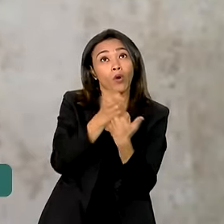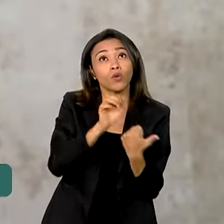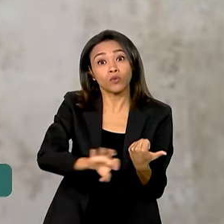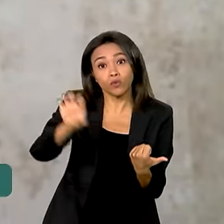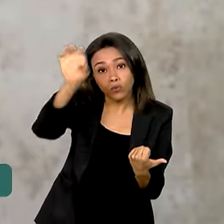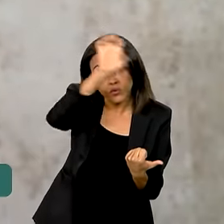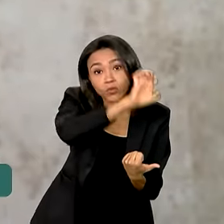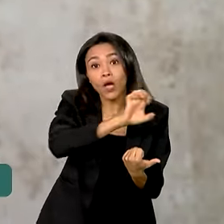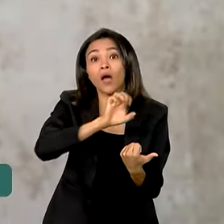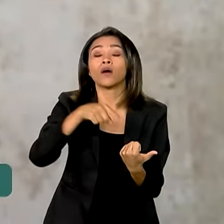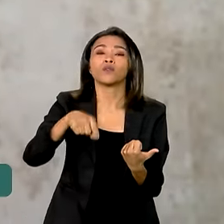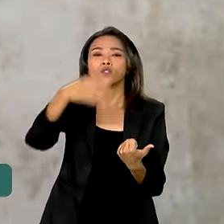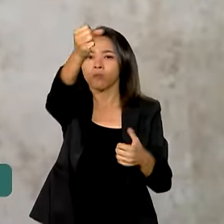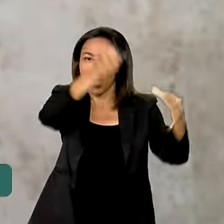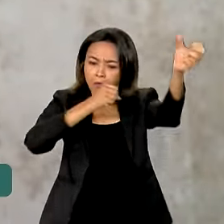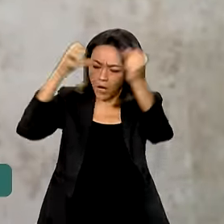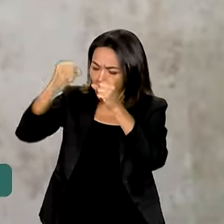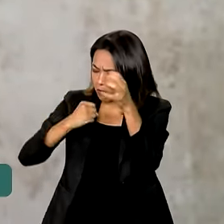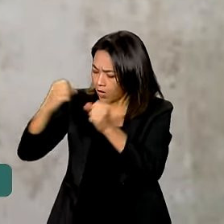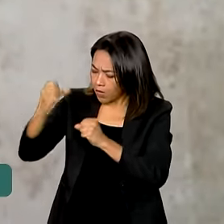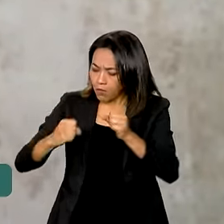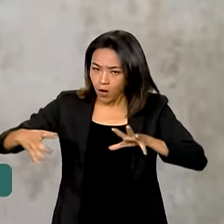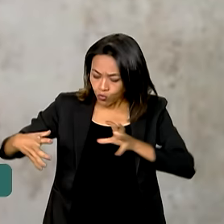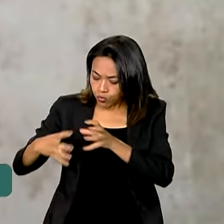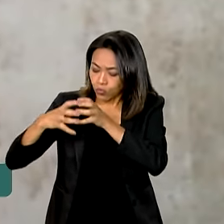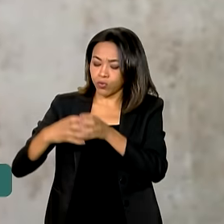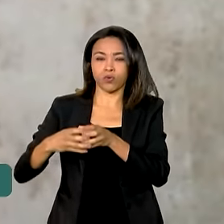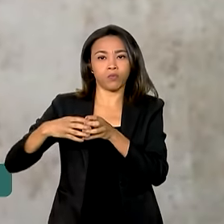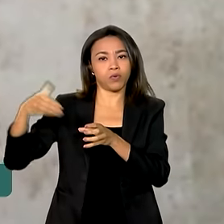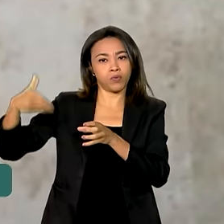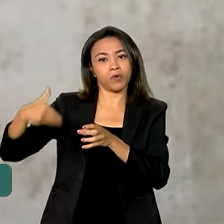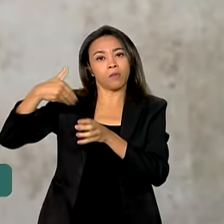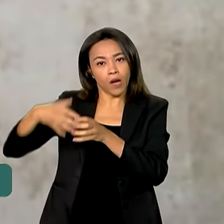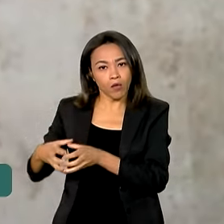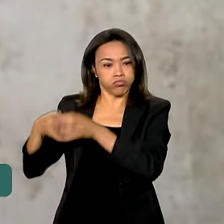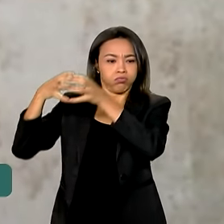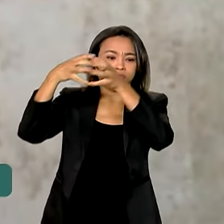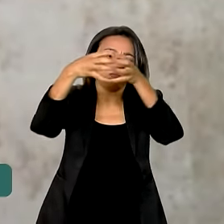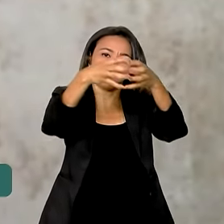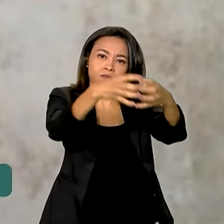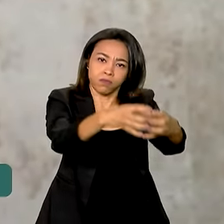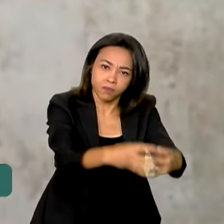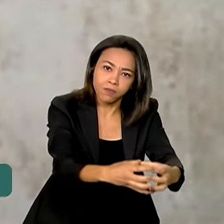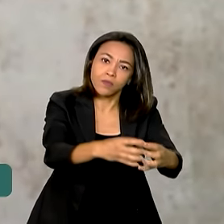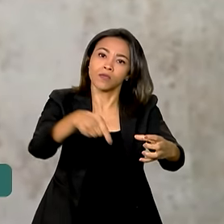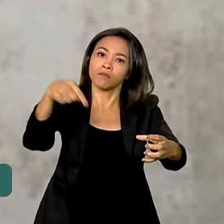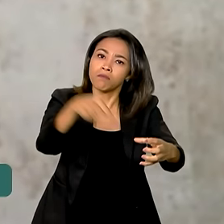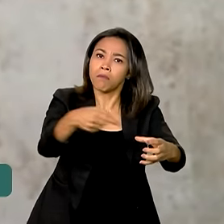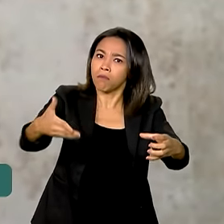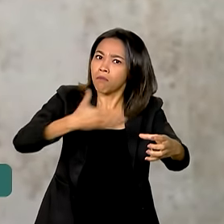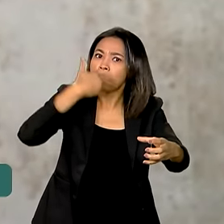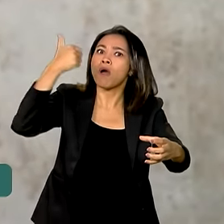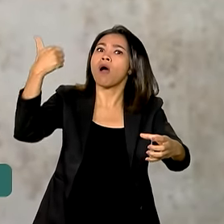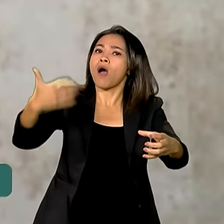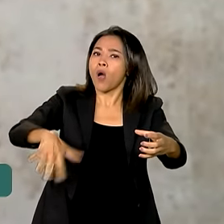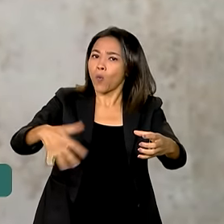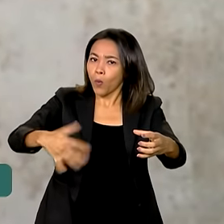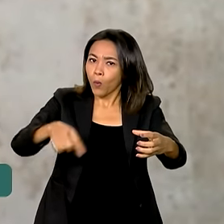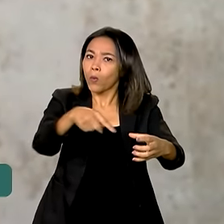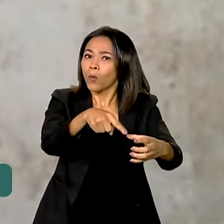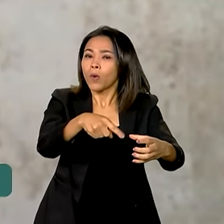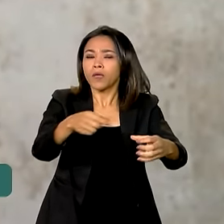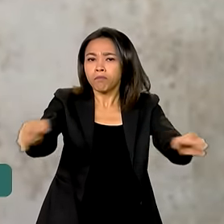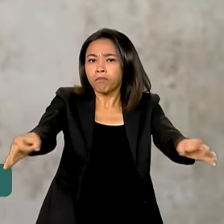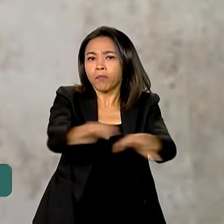Força Nacional, a nossa instrução de nivelamento de conhecimento, para que a gente tenha um efetivo cada vez maior e prontos